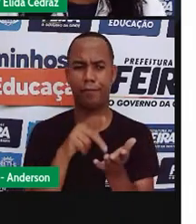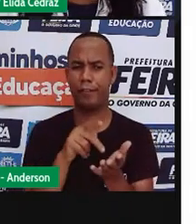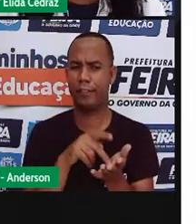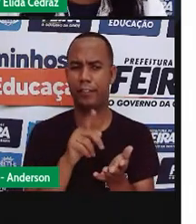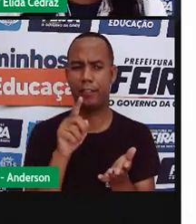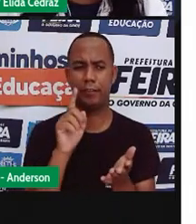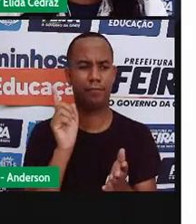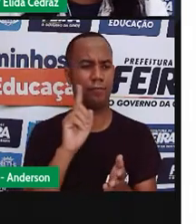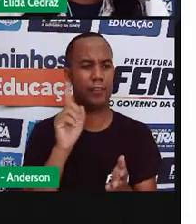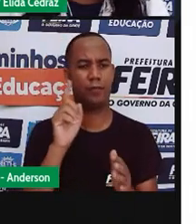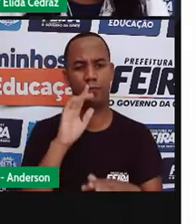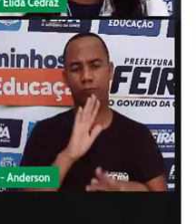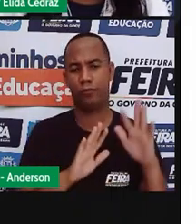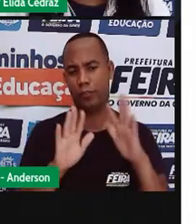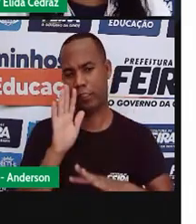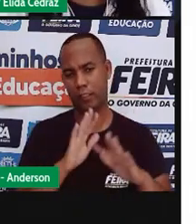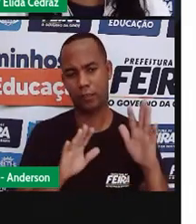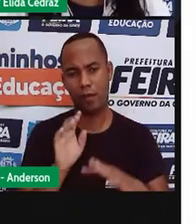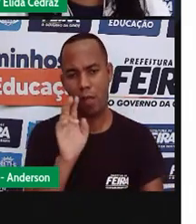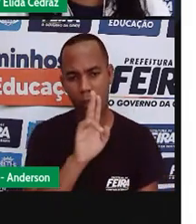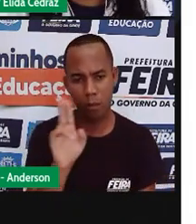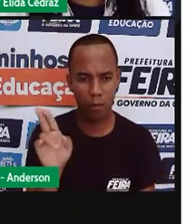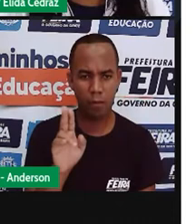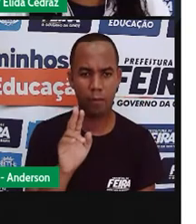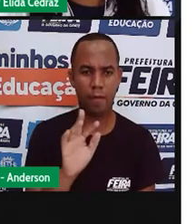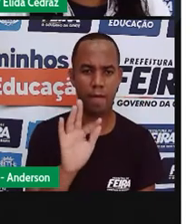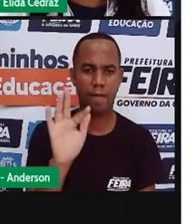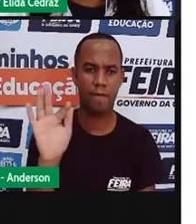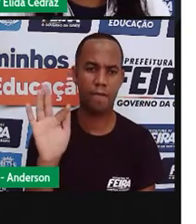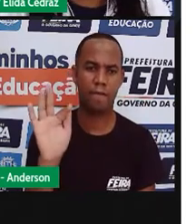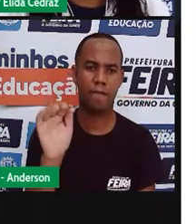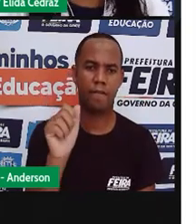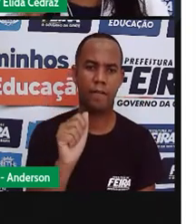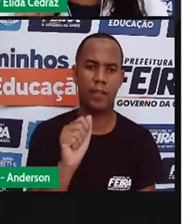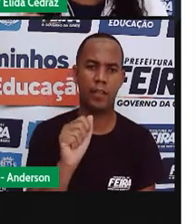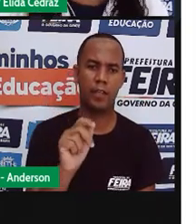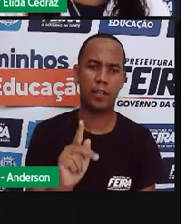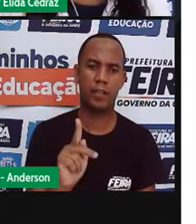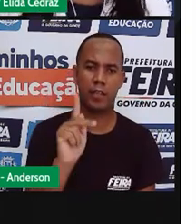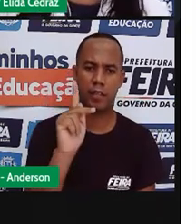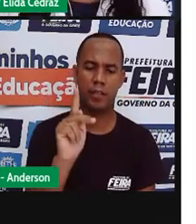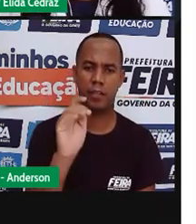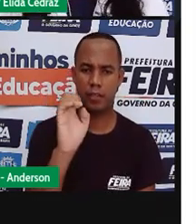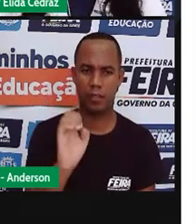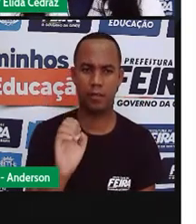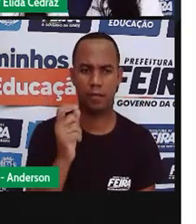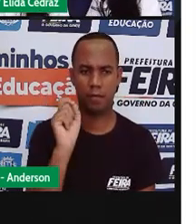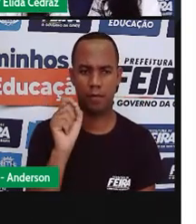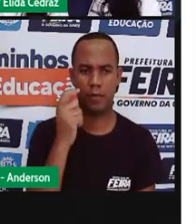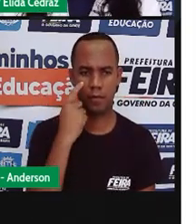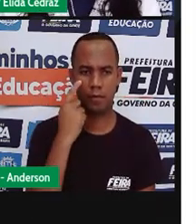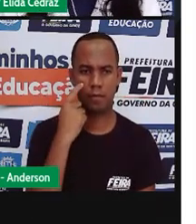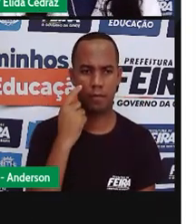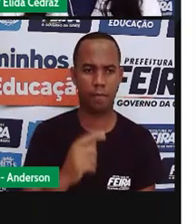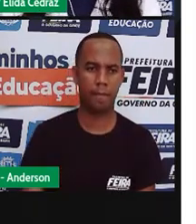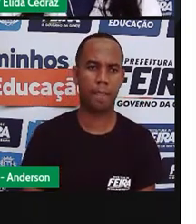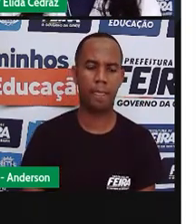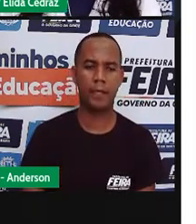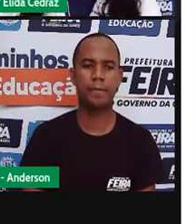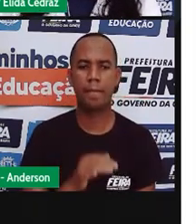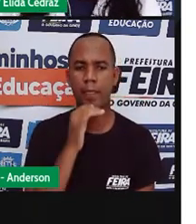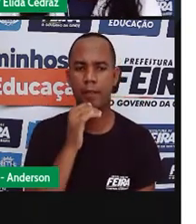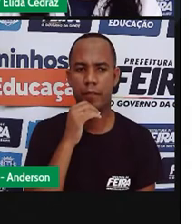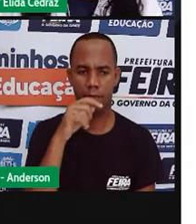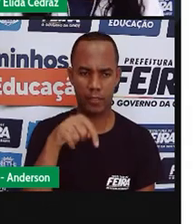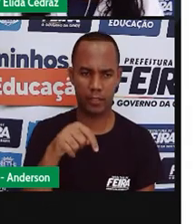sociais e a prova lembrou de uma agora nem tinha pensado disso mas a prova está lá no período da vacina estava